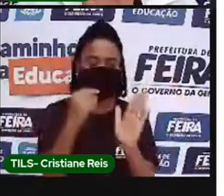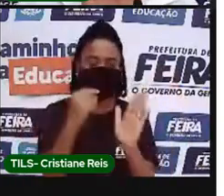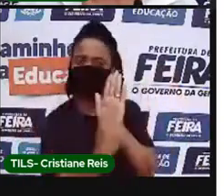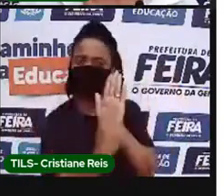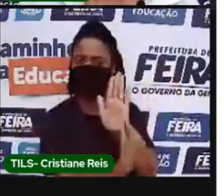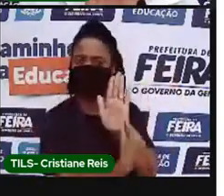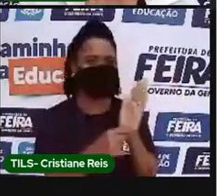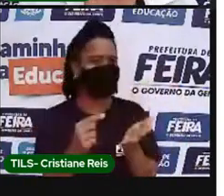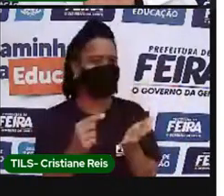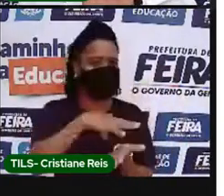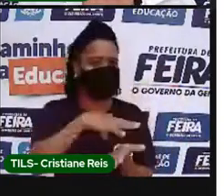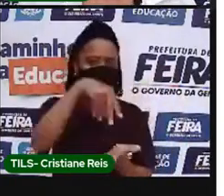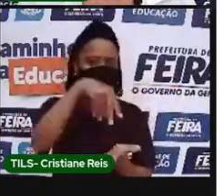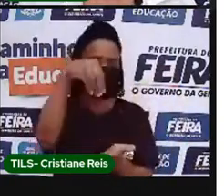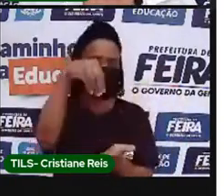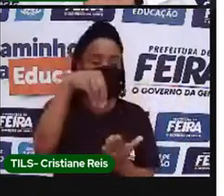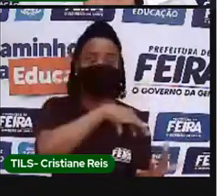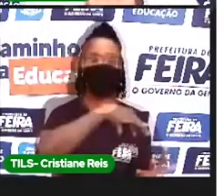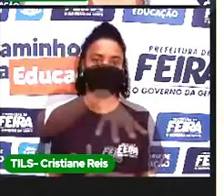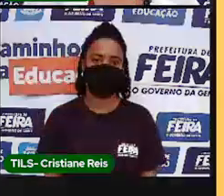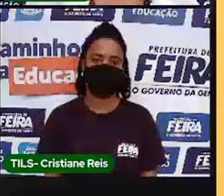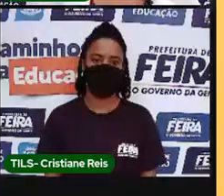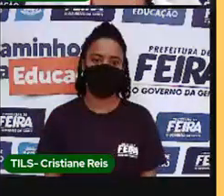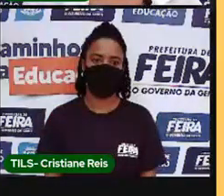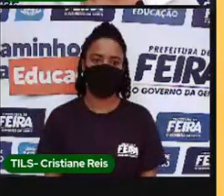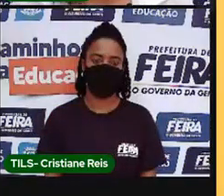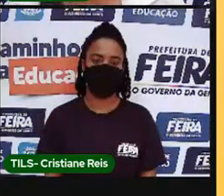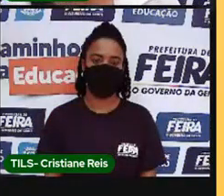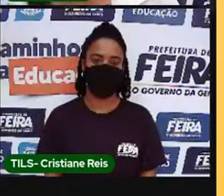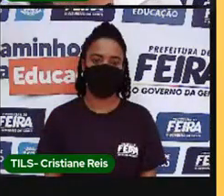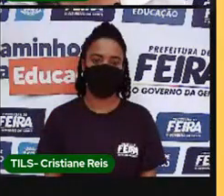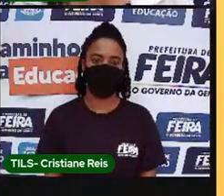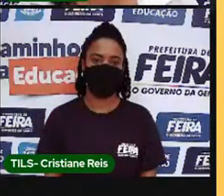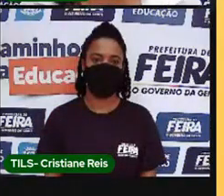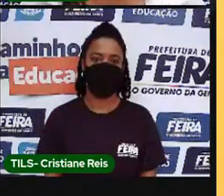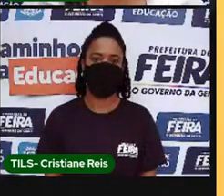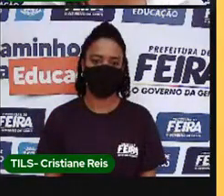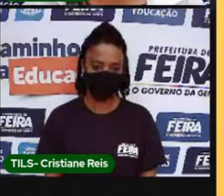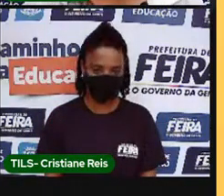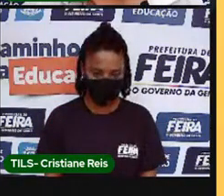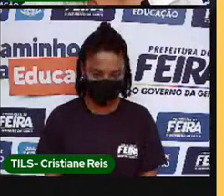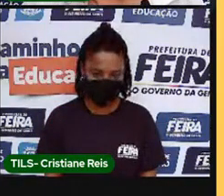de toda parte do mundo. Ok, dear students,